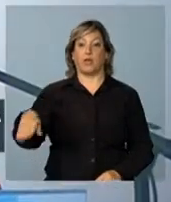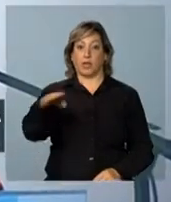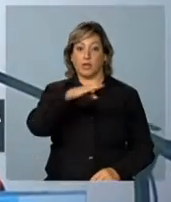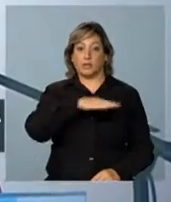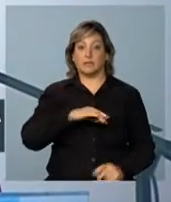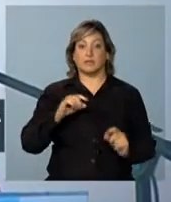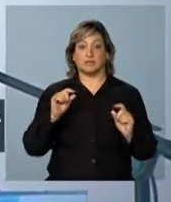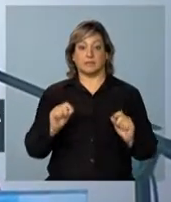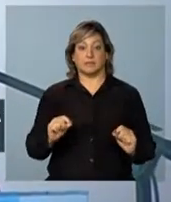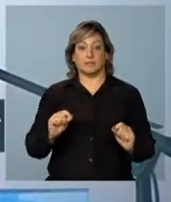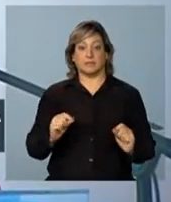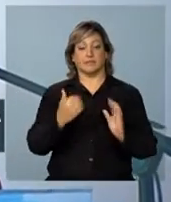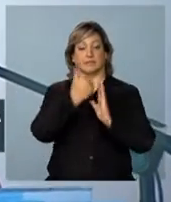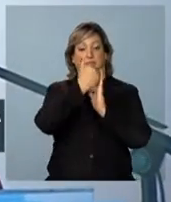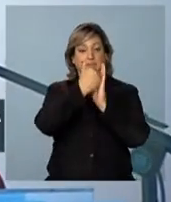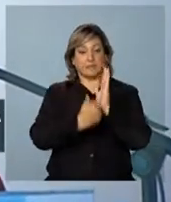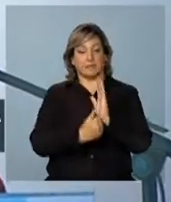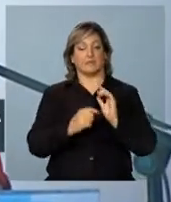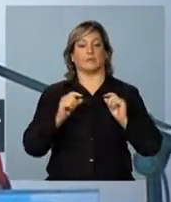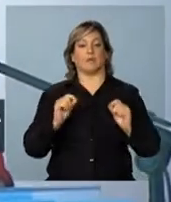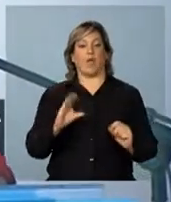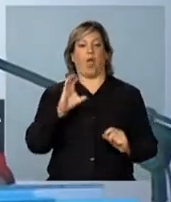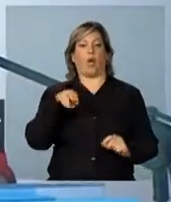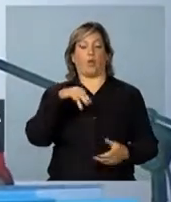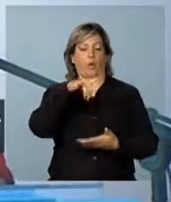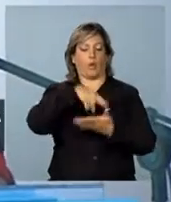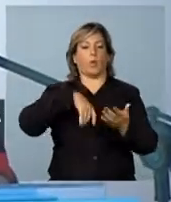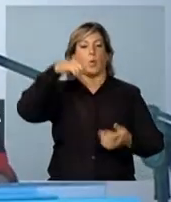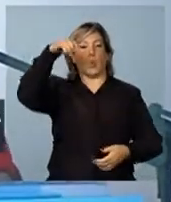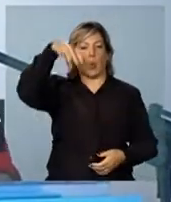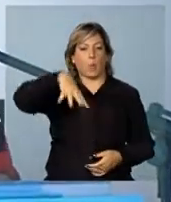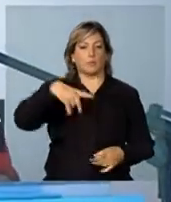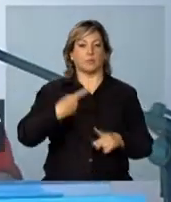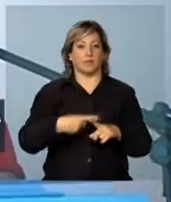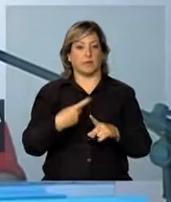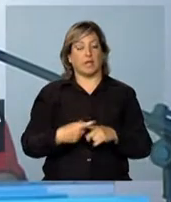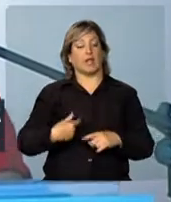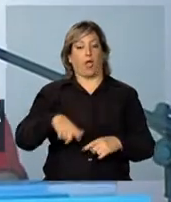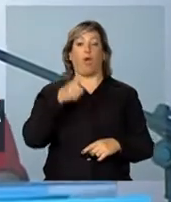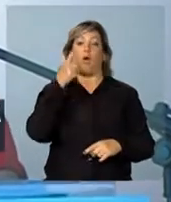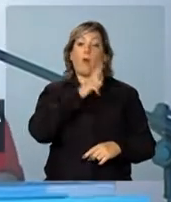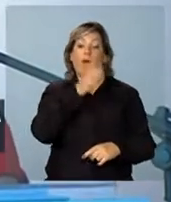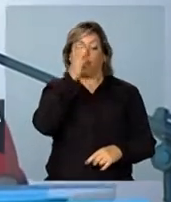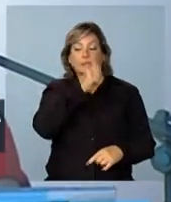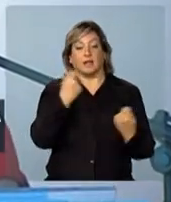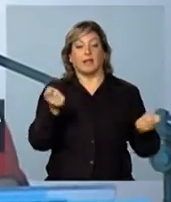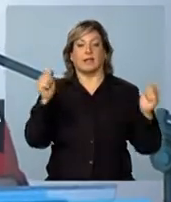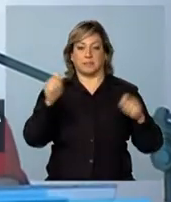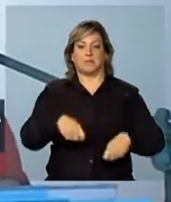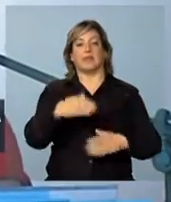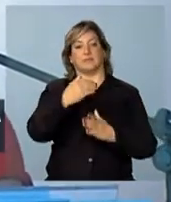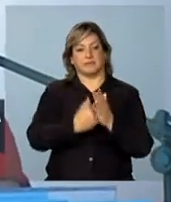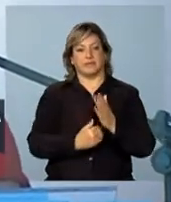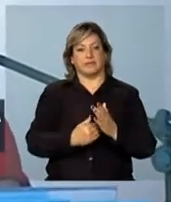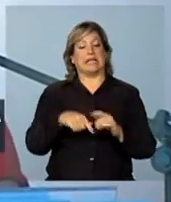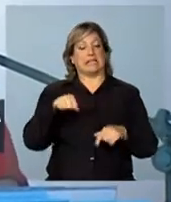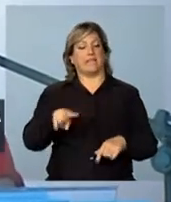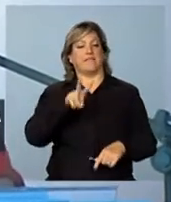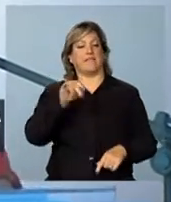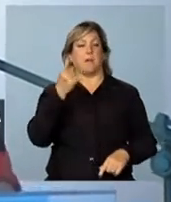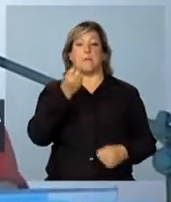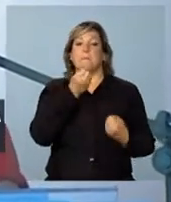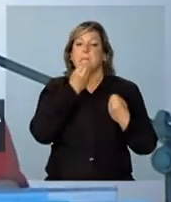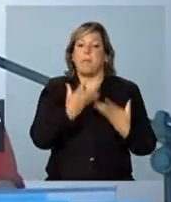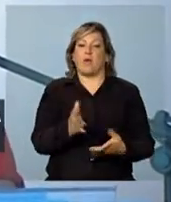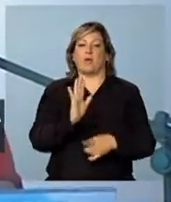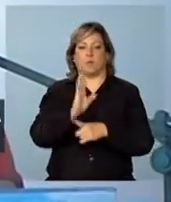Nós abaixamos a conta de luz porque podíamos. E isso vai ser uma coisa